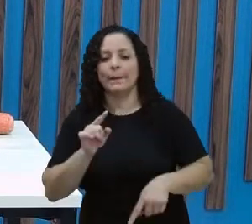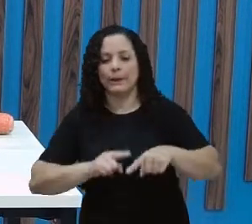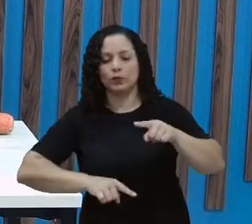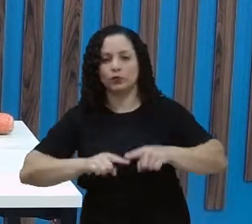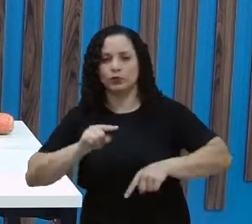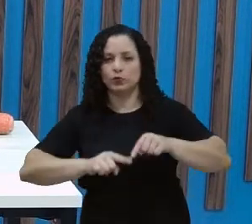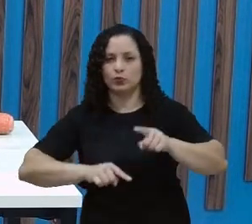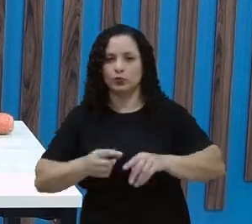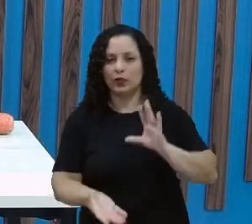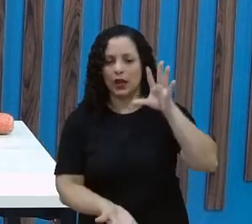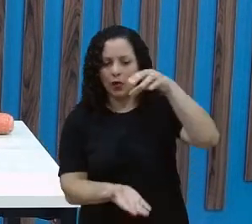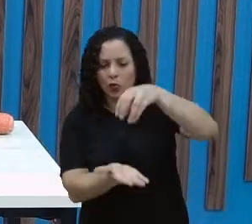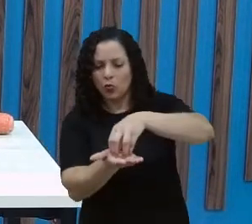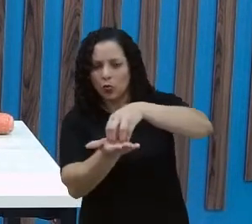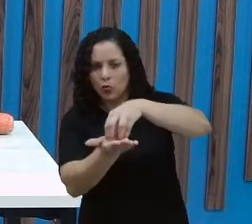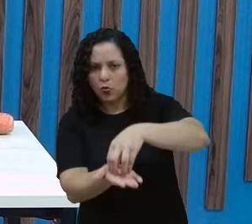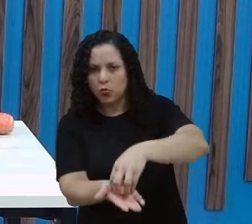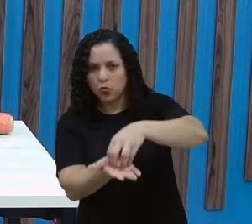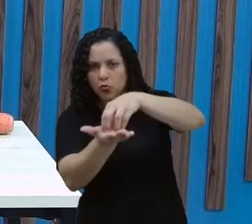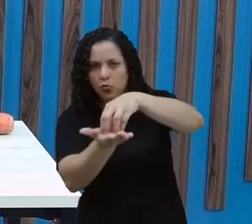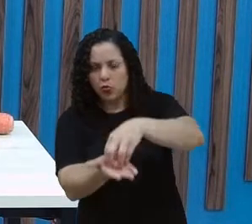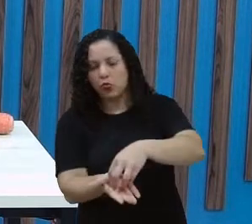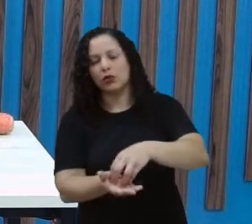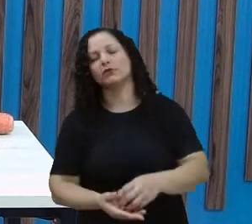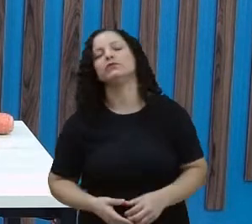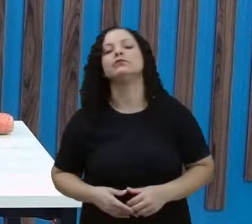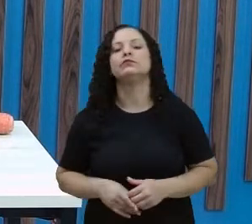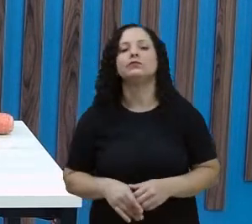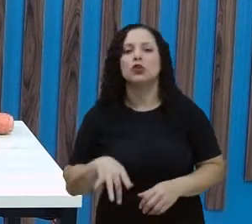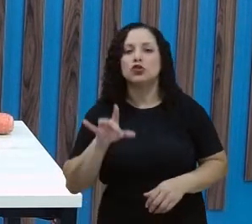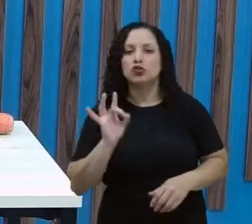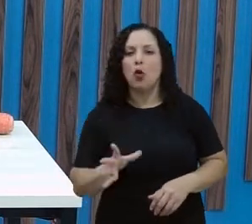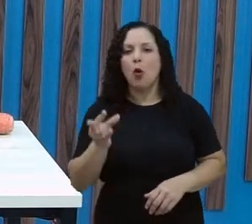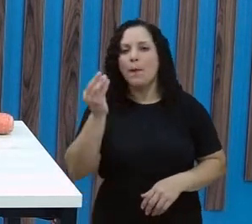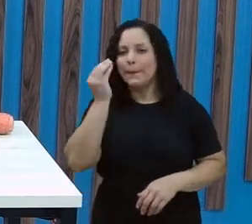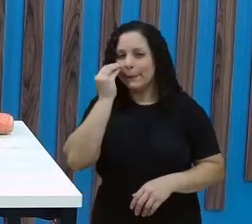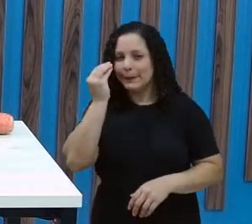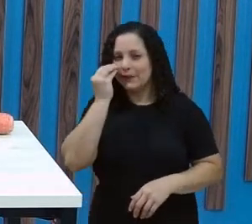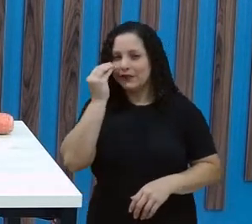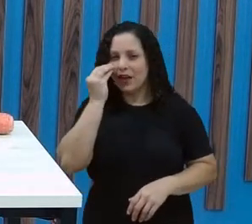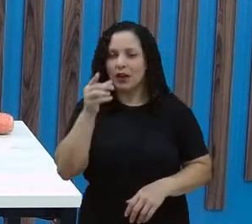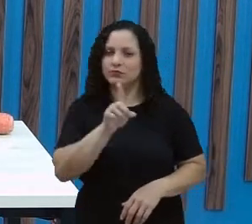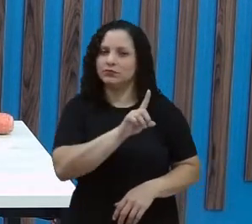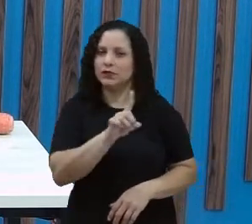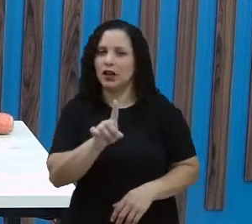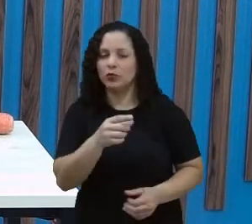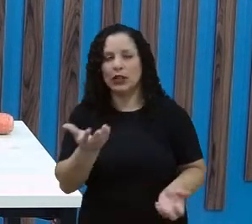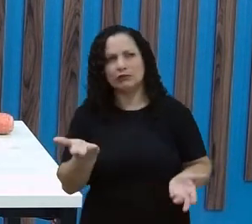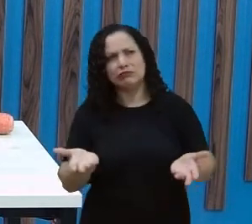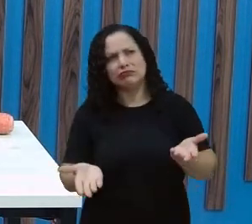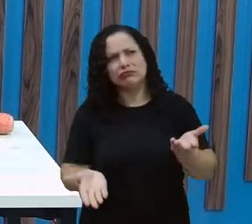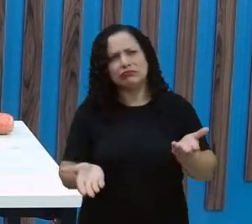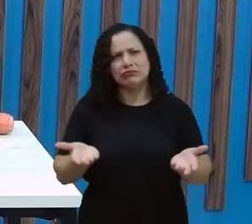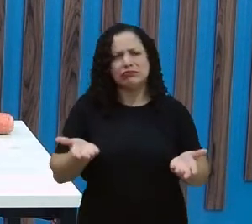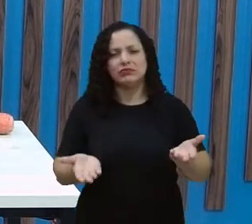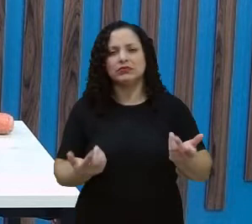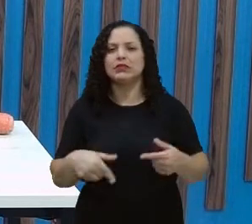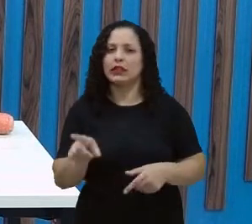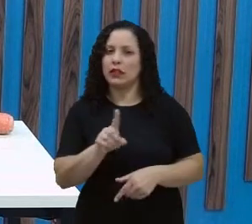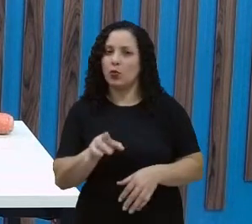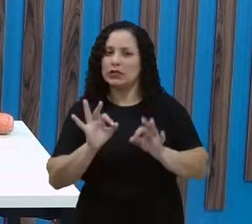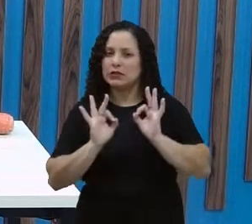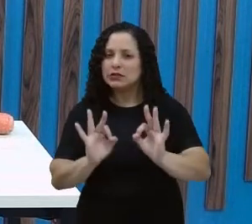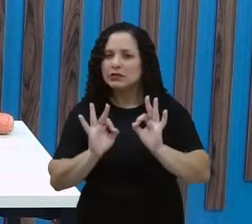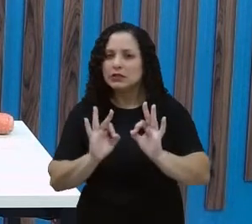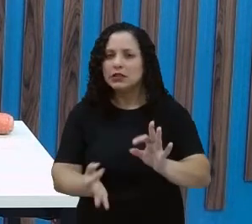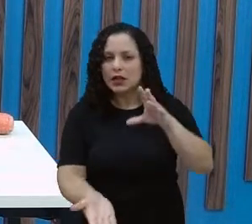fruta ou daquele legume. Se a gente for só observando, então aí não é medida padronizada, tá certo? É medida